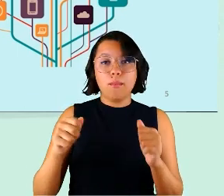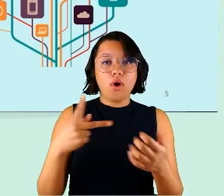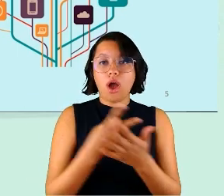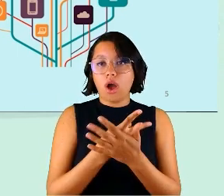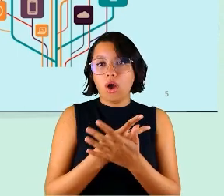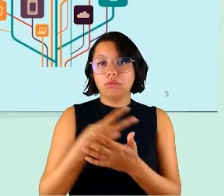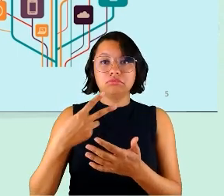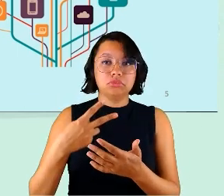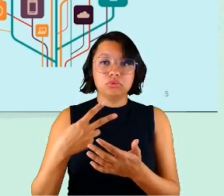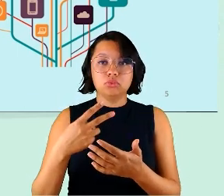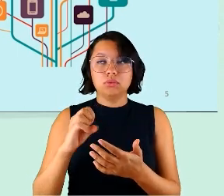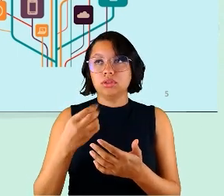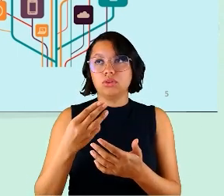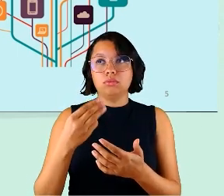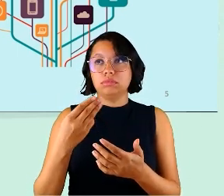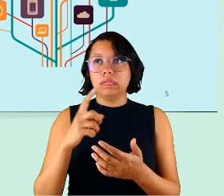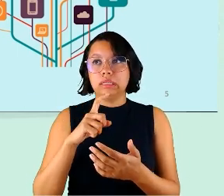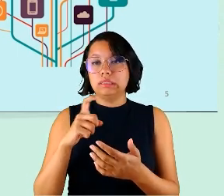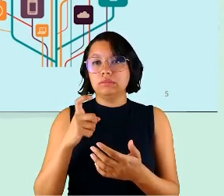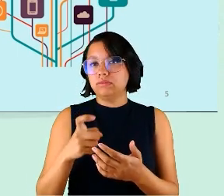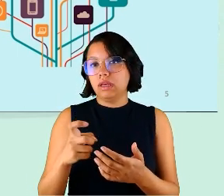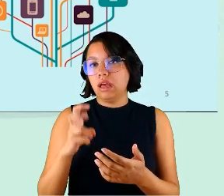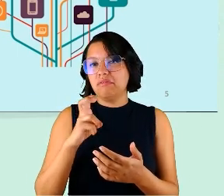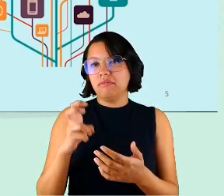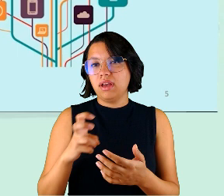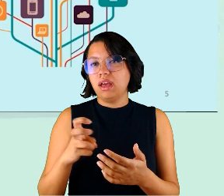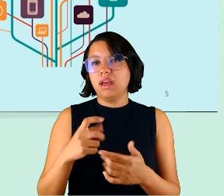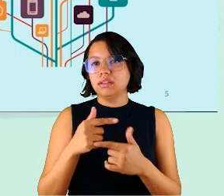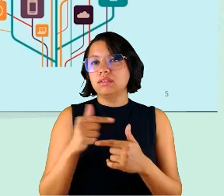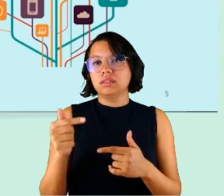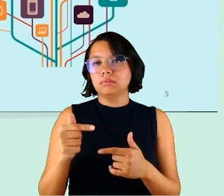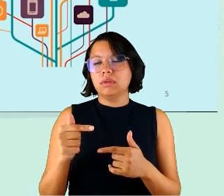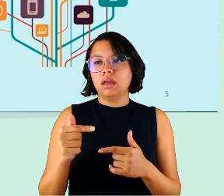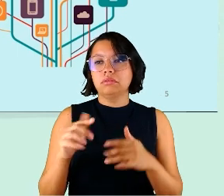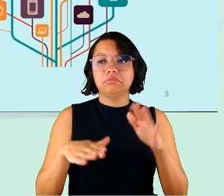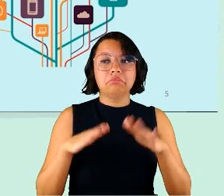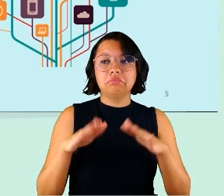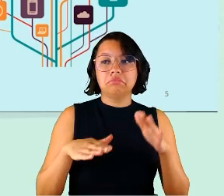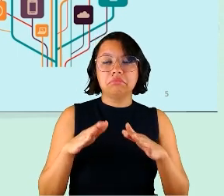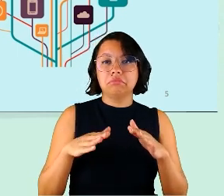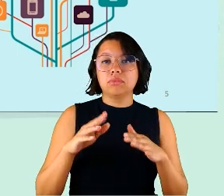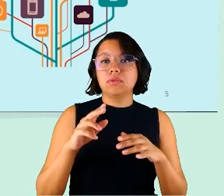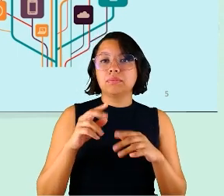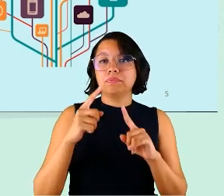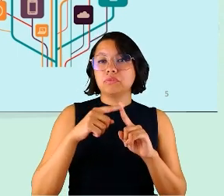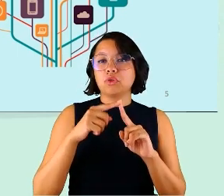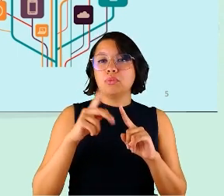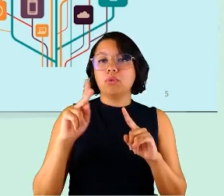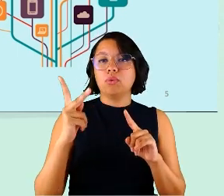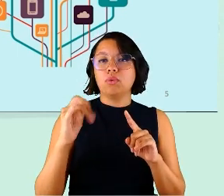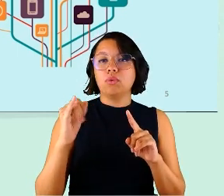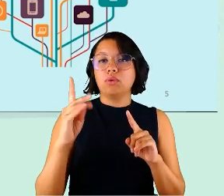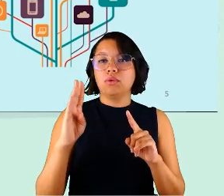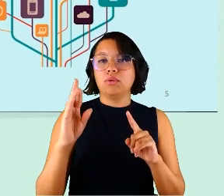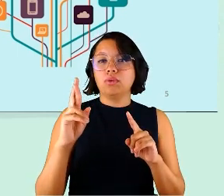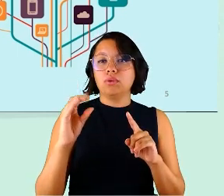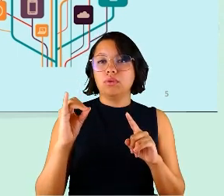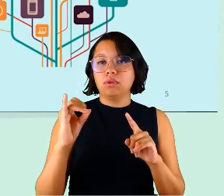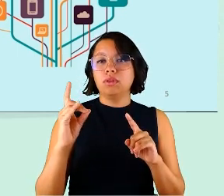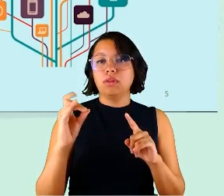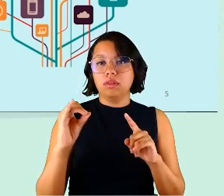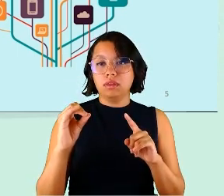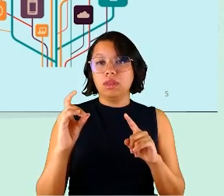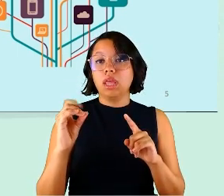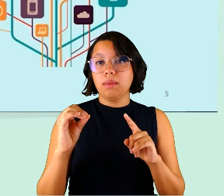podia acontecer duas a três vezes por semana com algum modelo híbrido, né, às vezes as pessoas